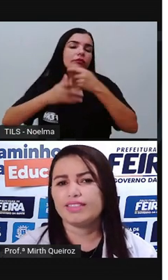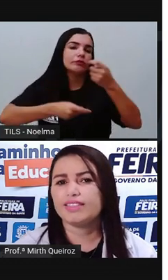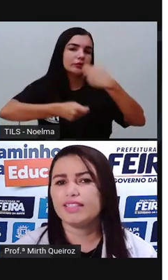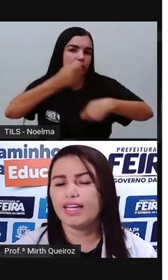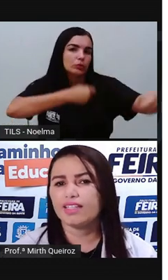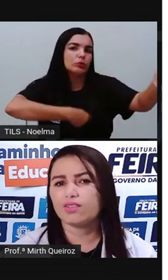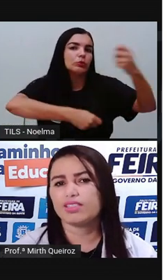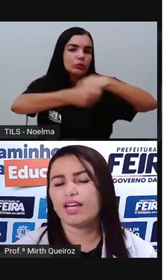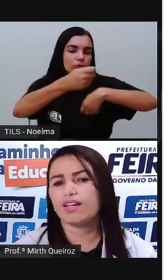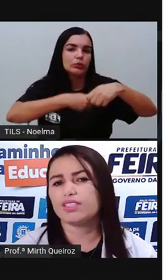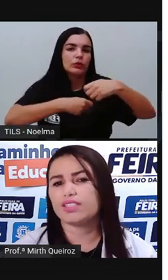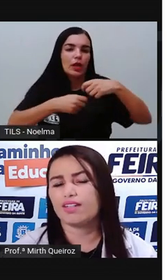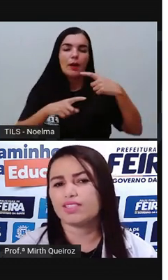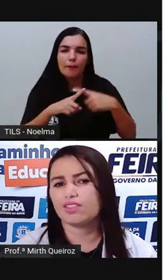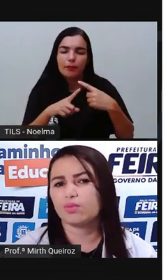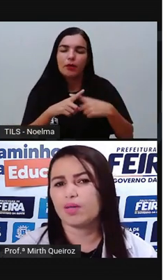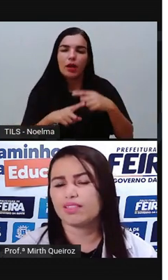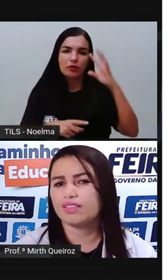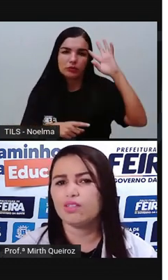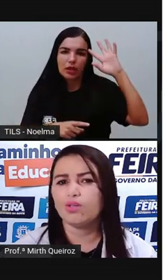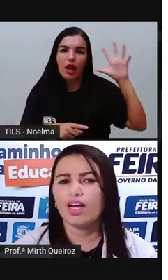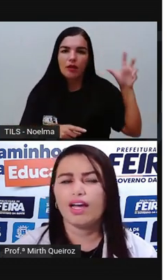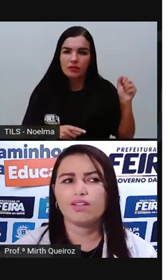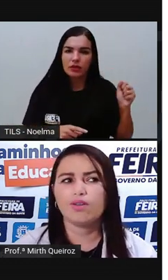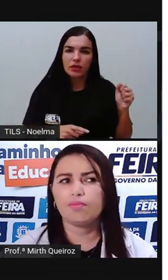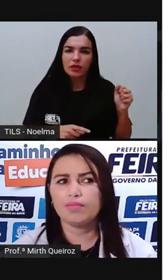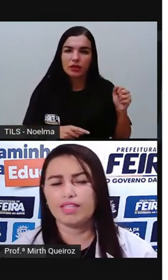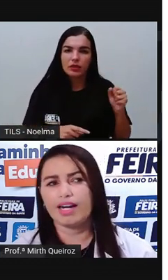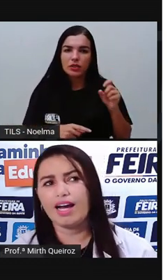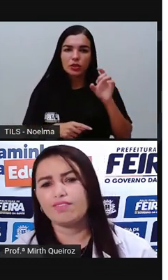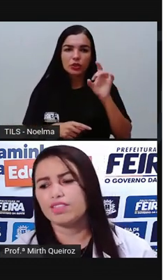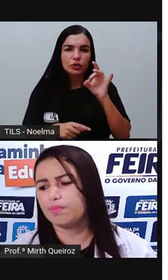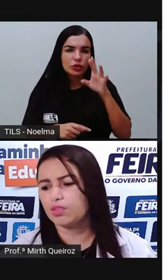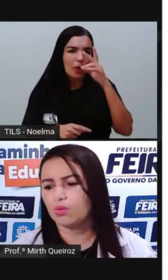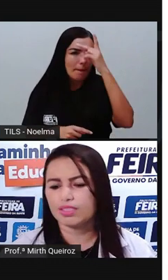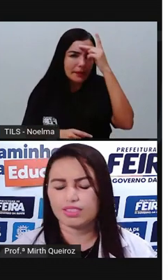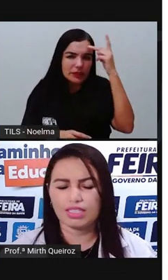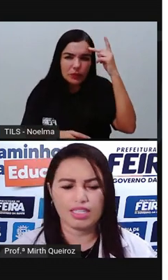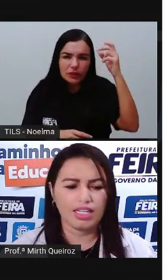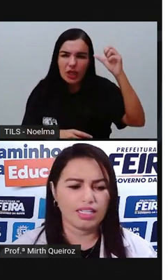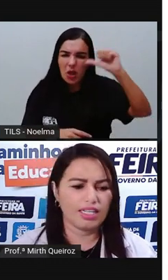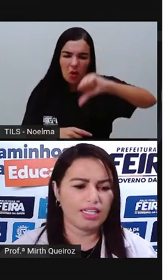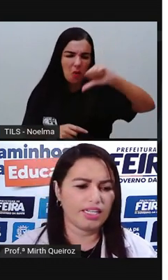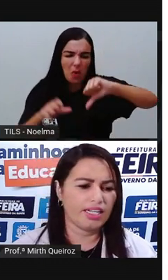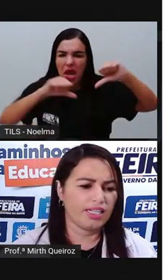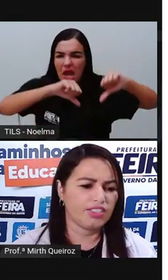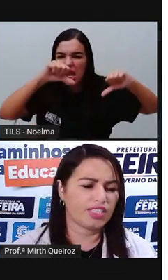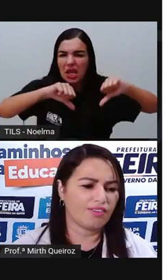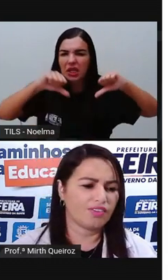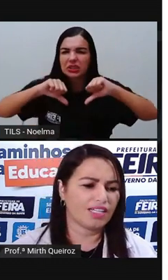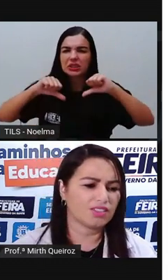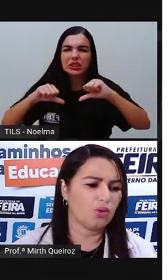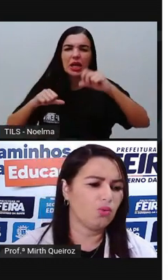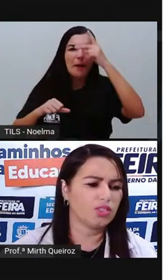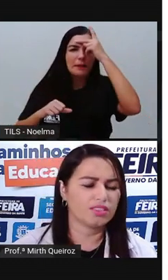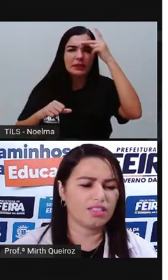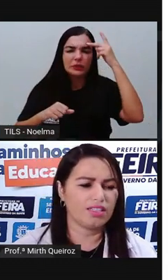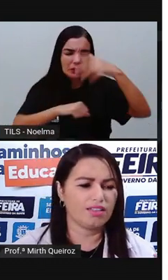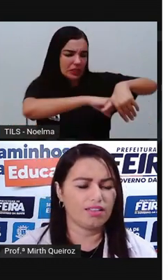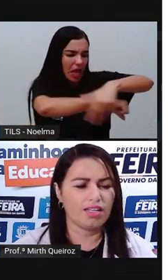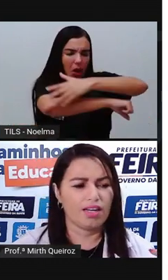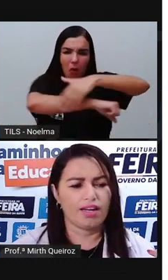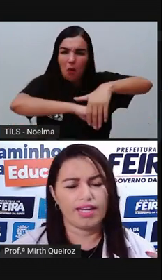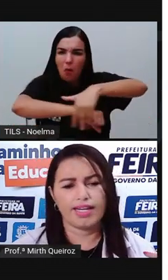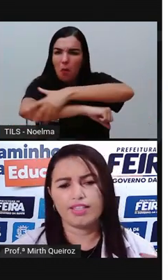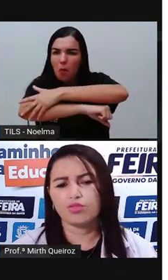esses negros que eram escravizados no Brasil eram miseráveis, pessoas assim, que estavam nas ruas,